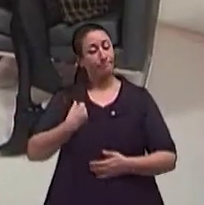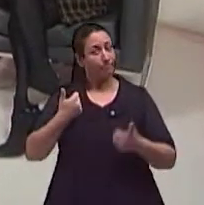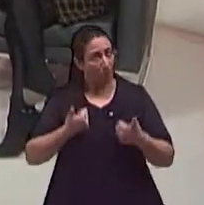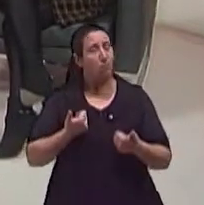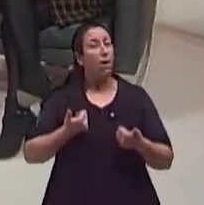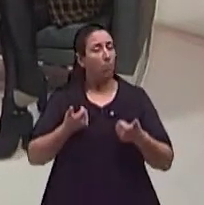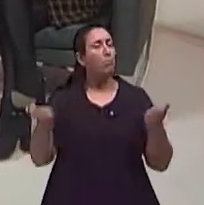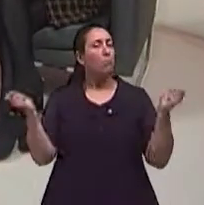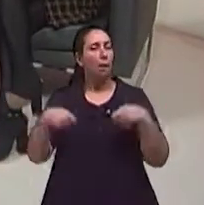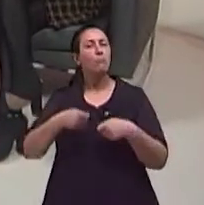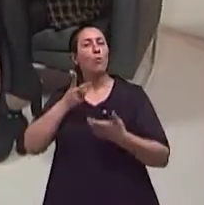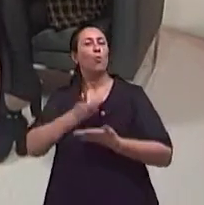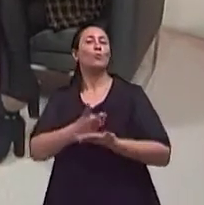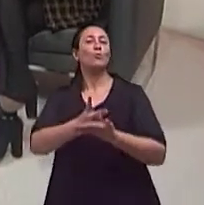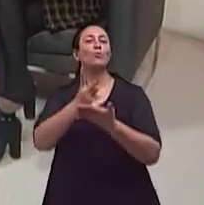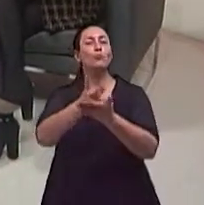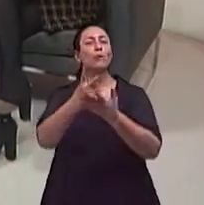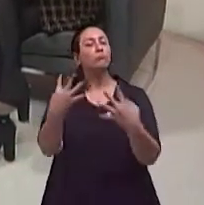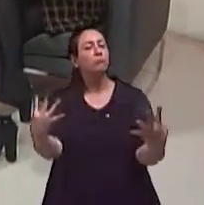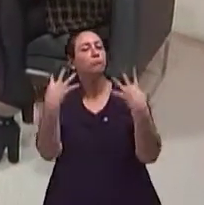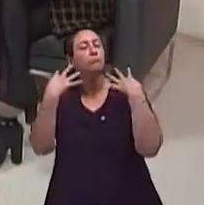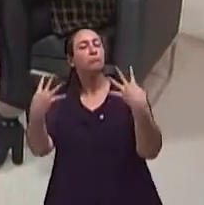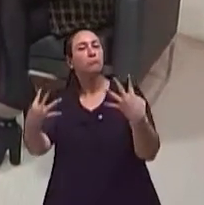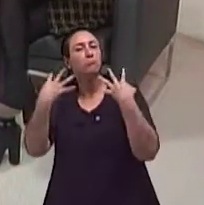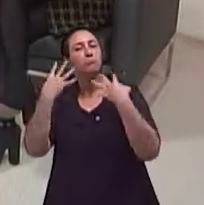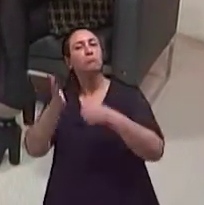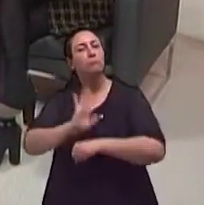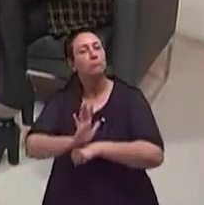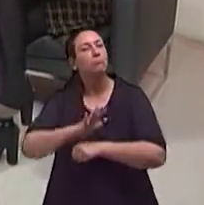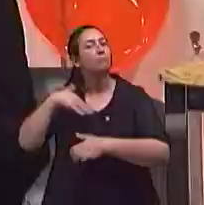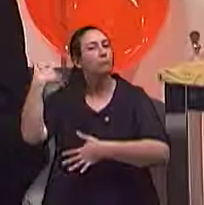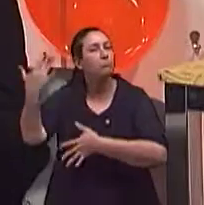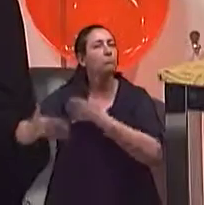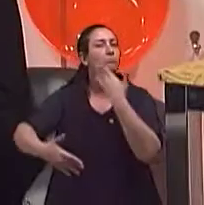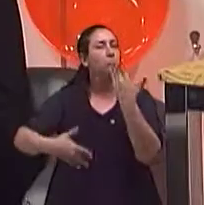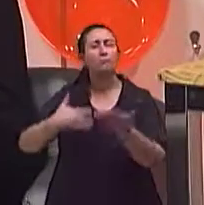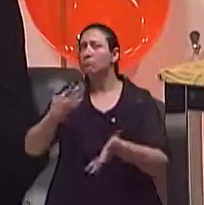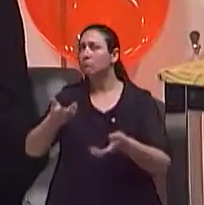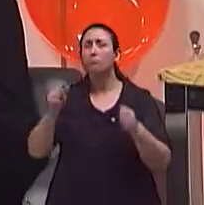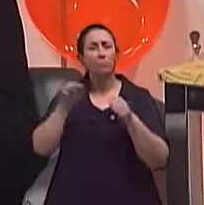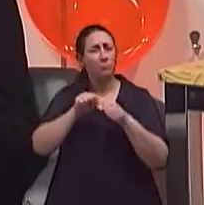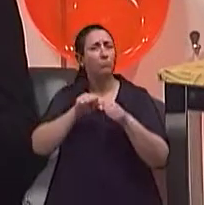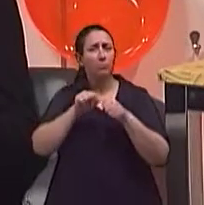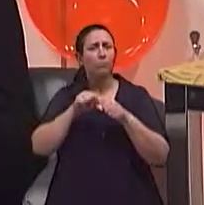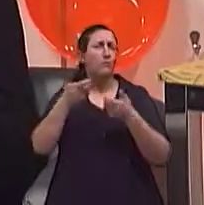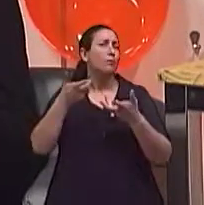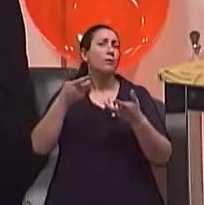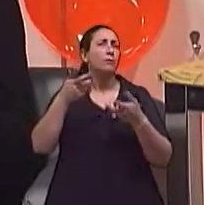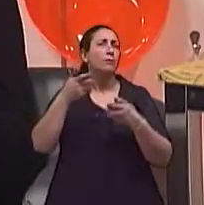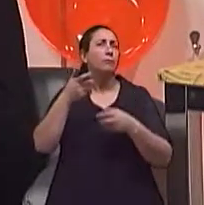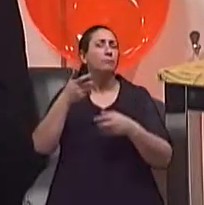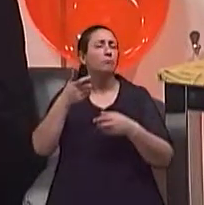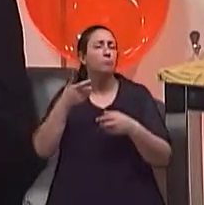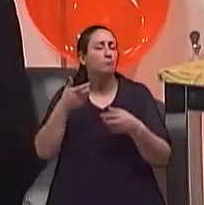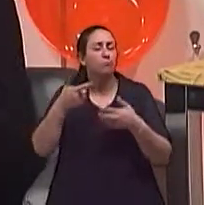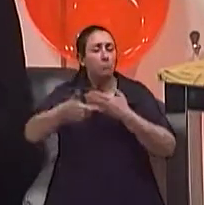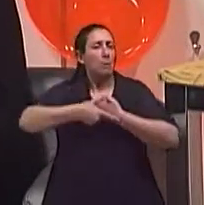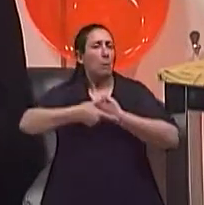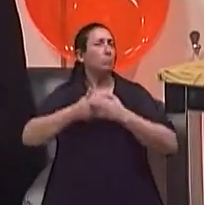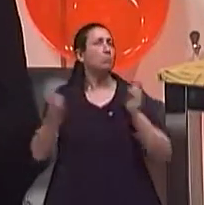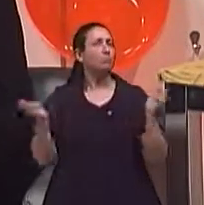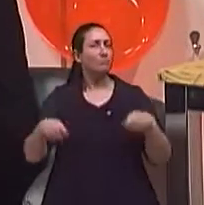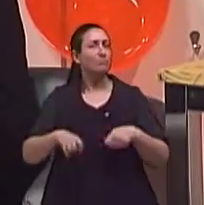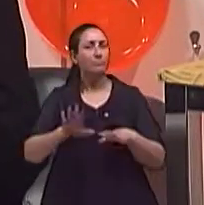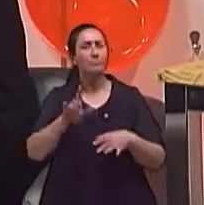chance de se manter por muito tempo com papéis que não sejam de glamourização. O último